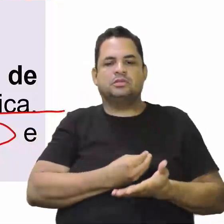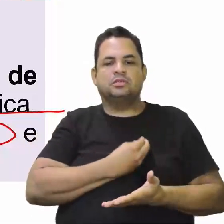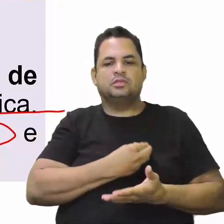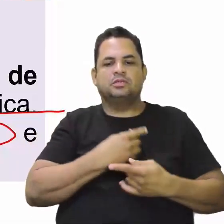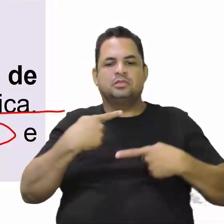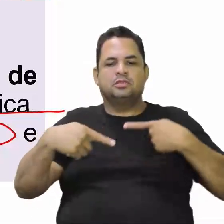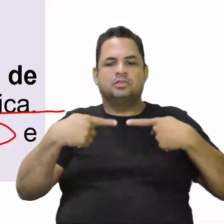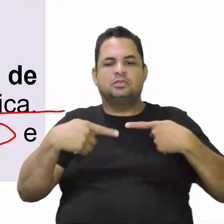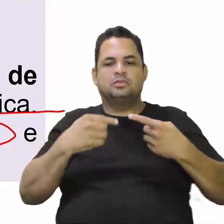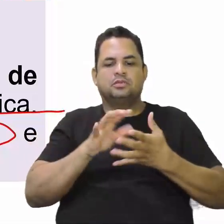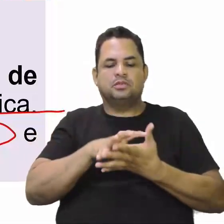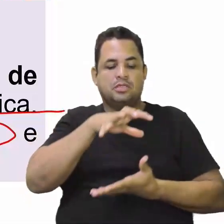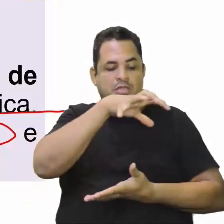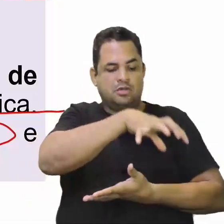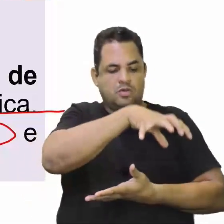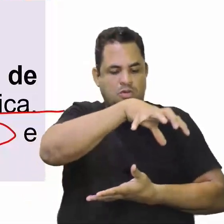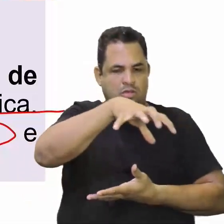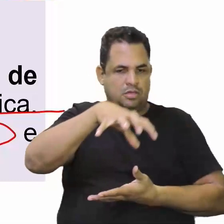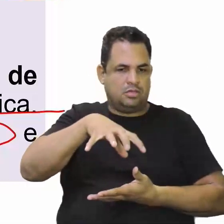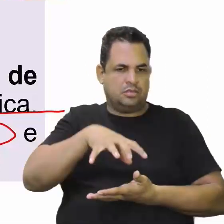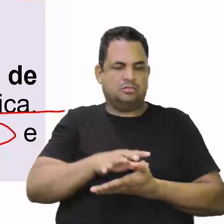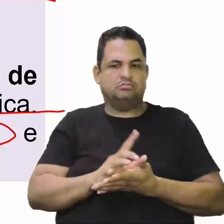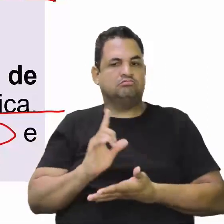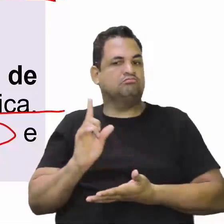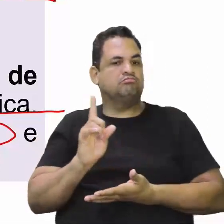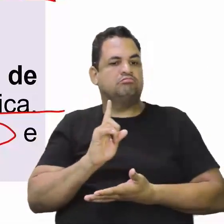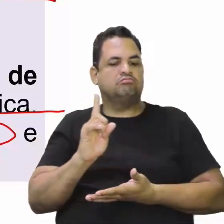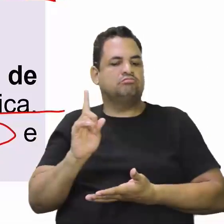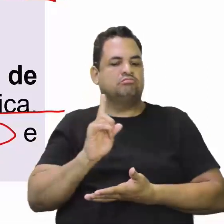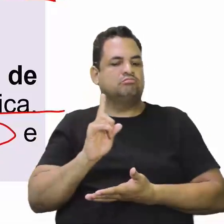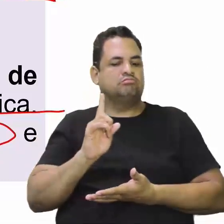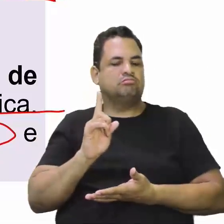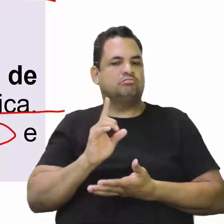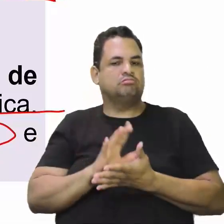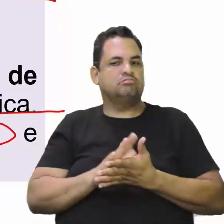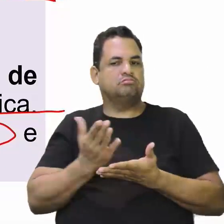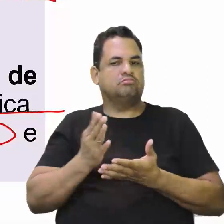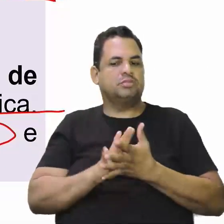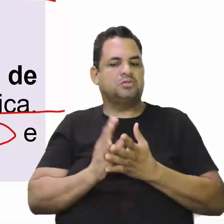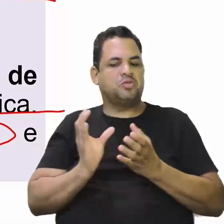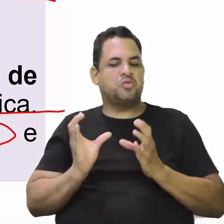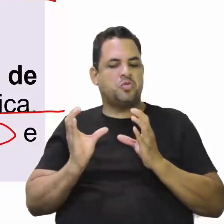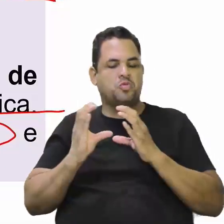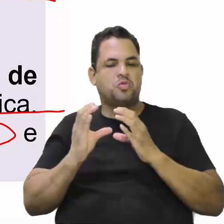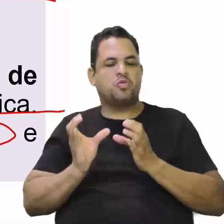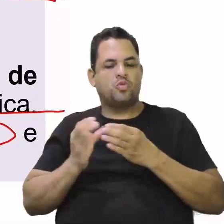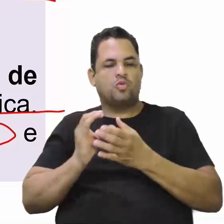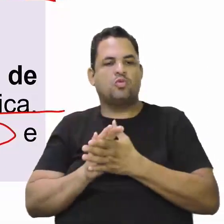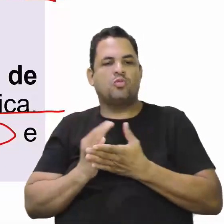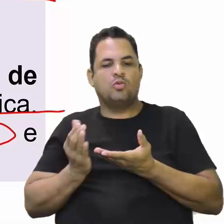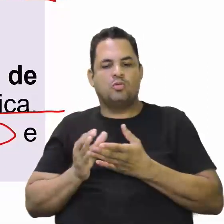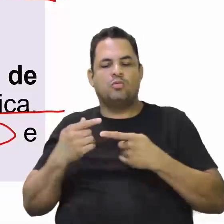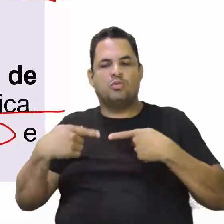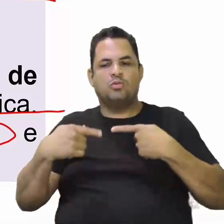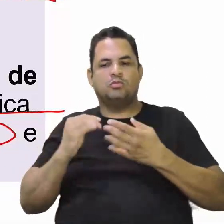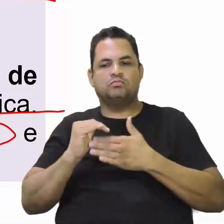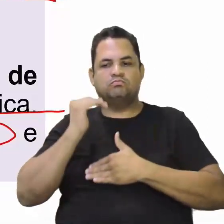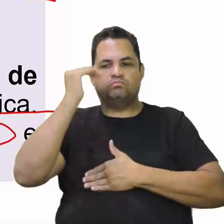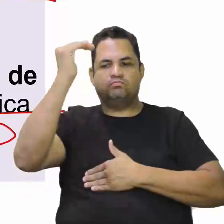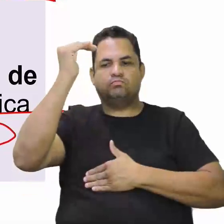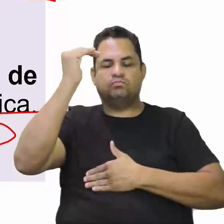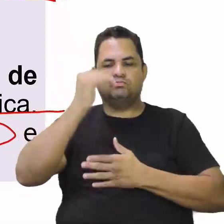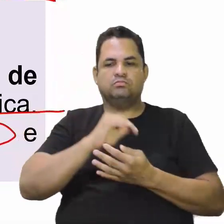é naquela localidade. Ele não faz parte da elite política que faziam parte os chapetões.